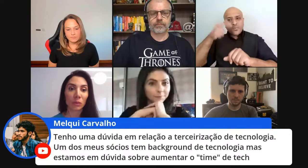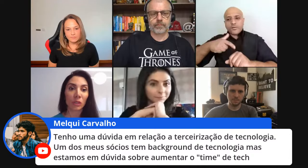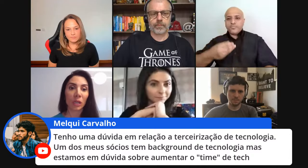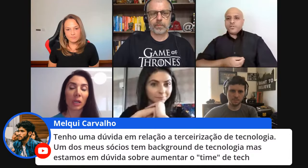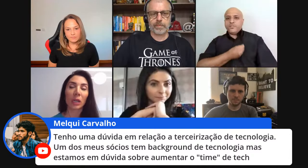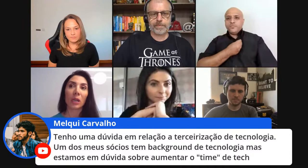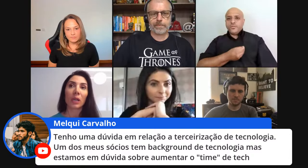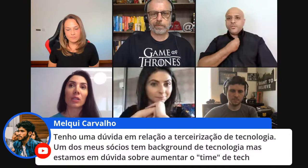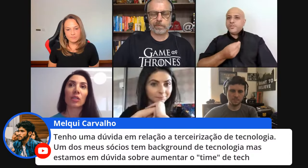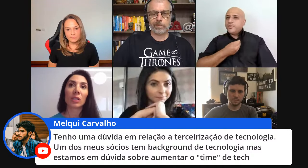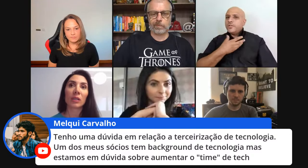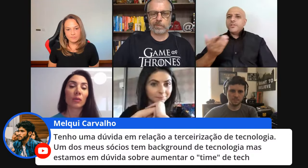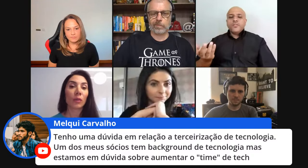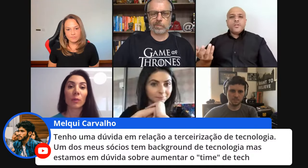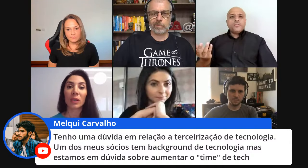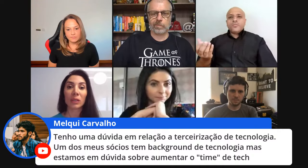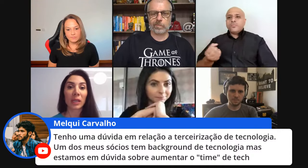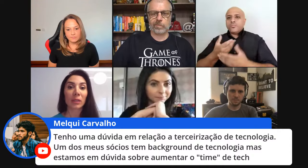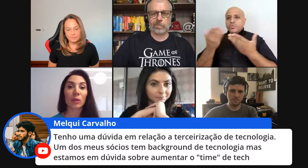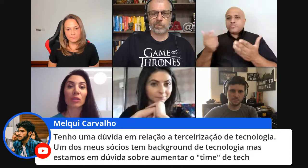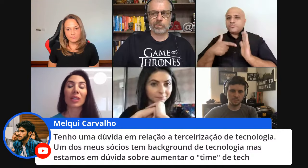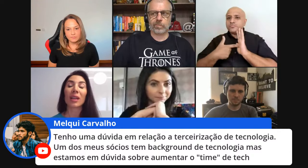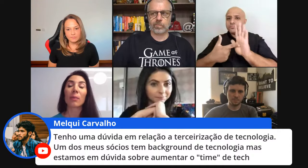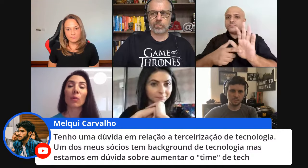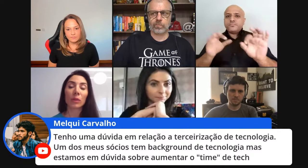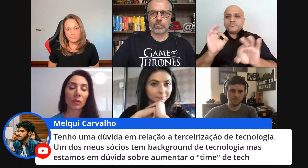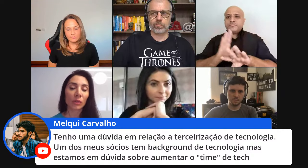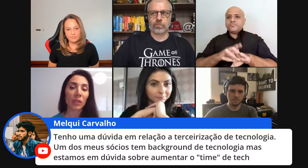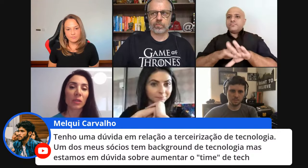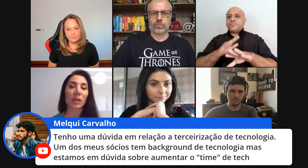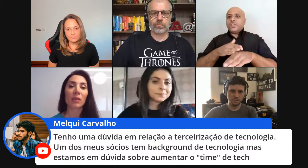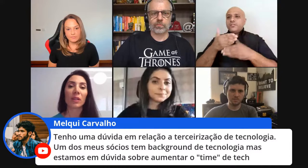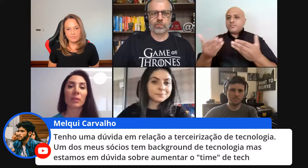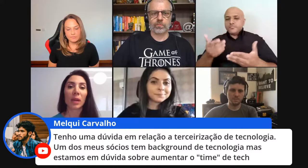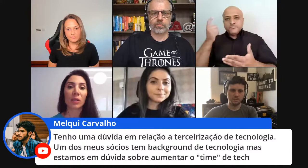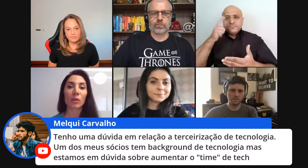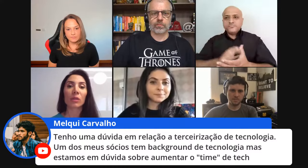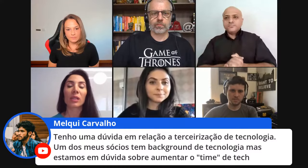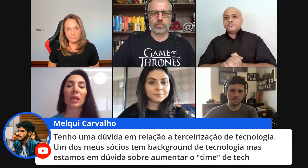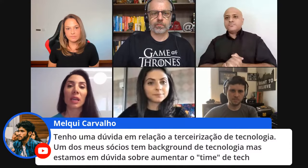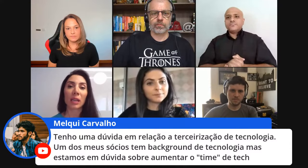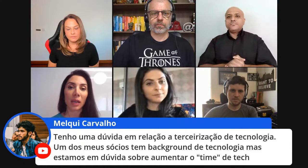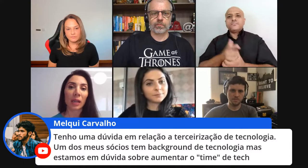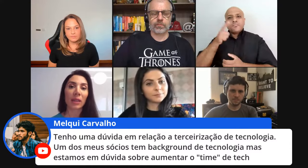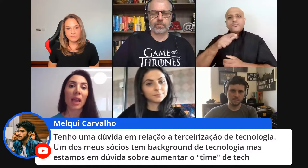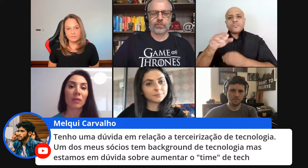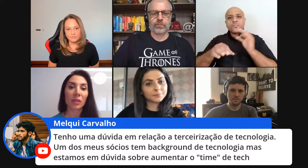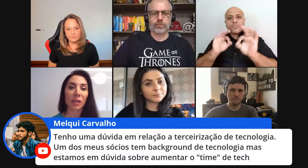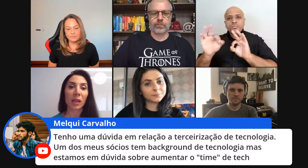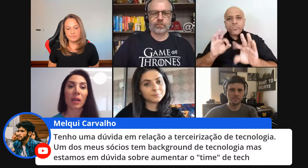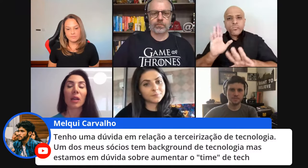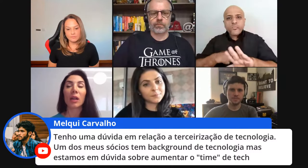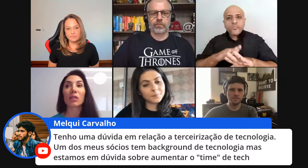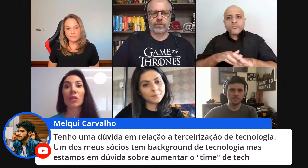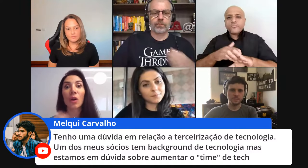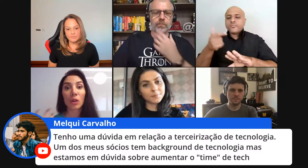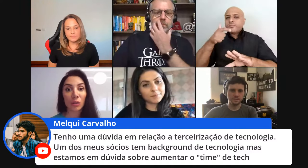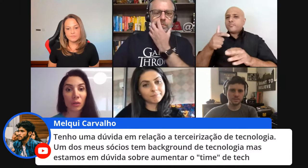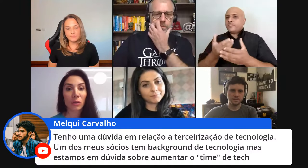boom de desenvolvimento em tecnologia está muito difícil cada vez mais conseguir devs